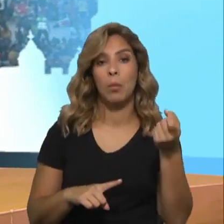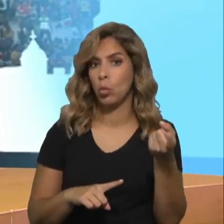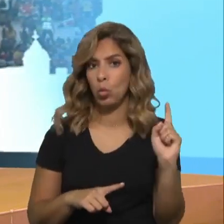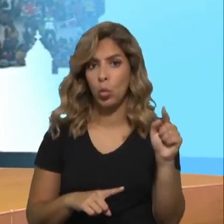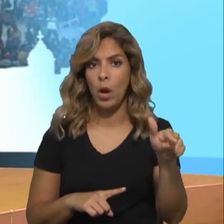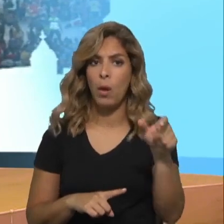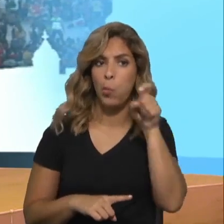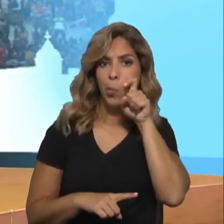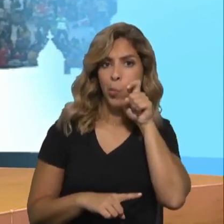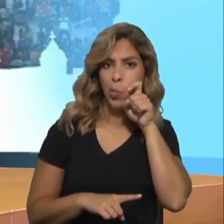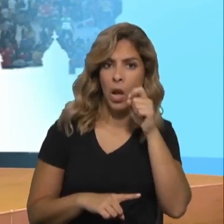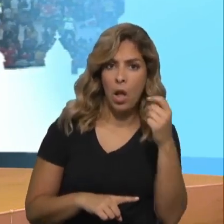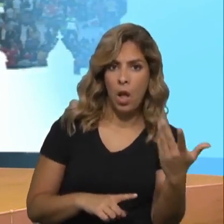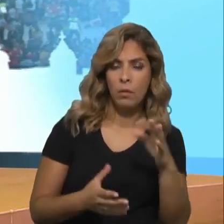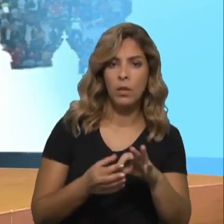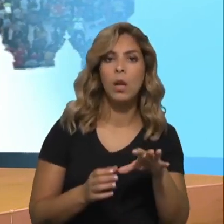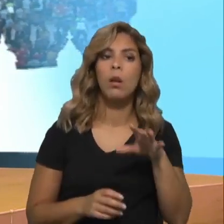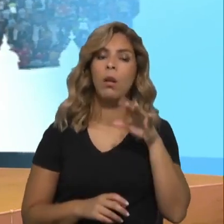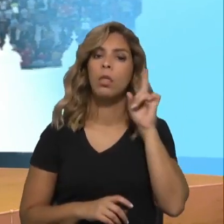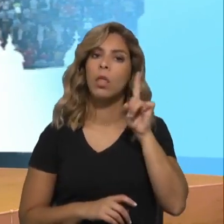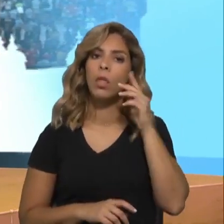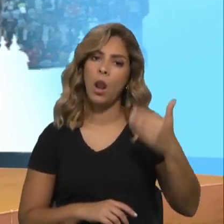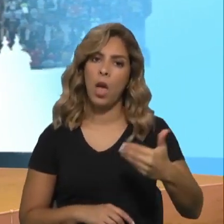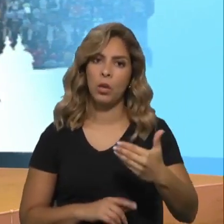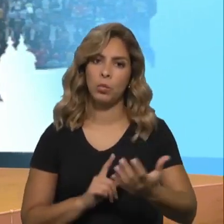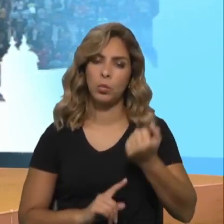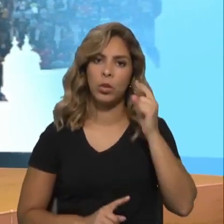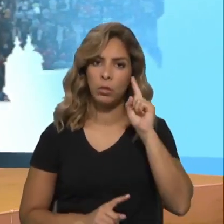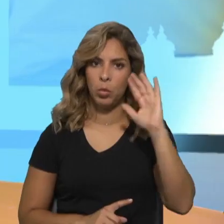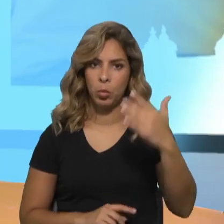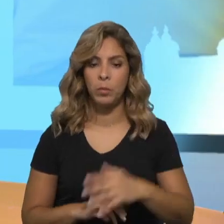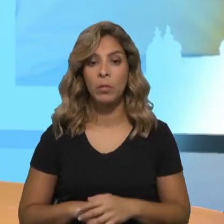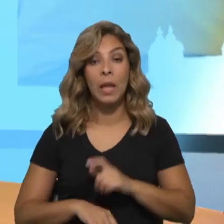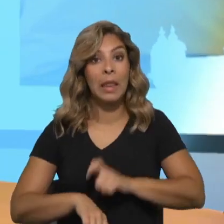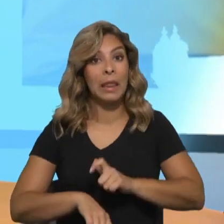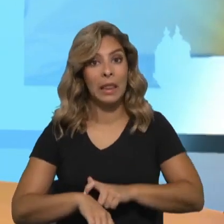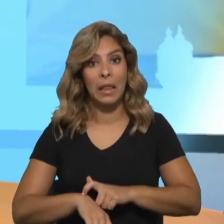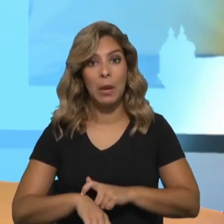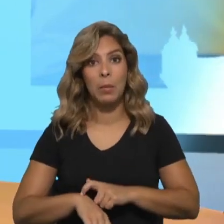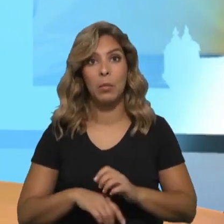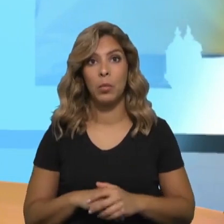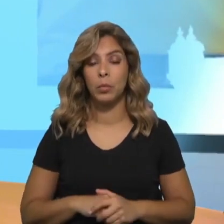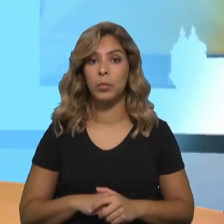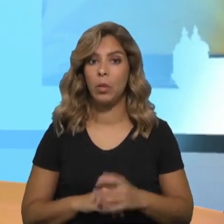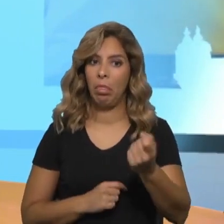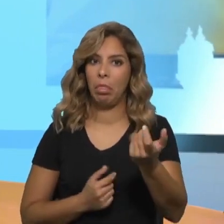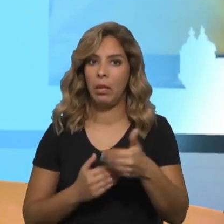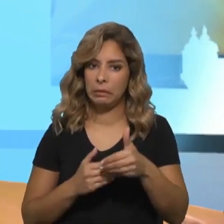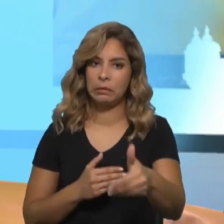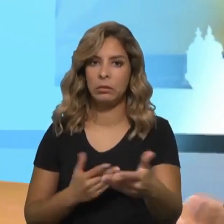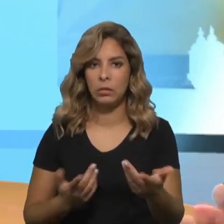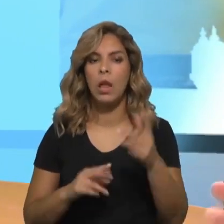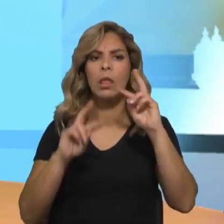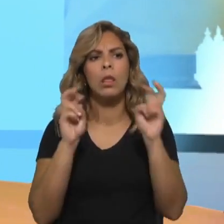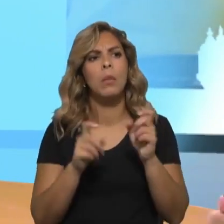protegidas, no ponto de vista daquilo que são os seus direitos fundamentais. Uma última referência é breve, que o nosso tempo já vai avançado. O tema para este ano